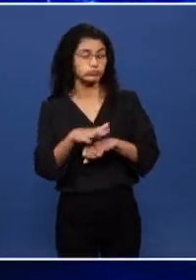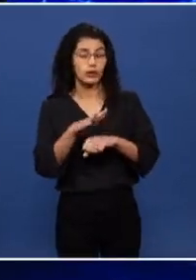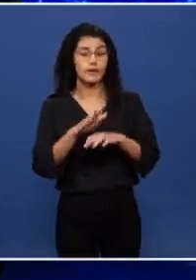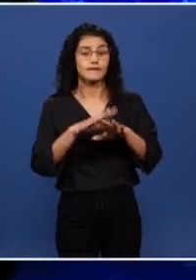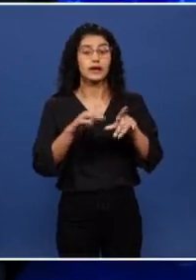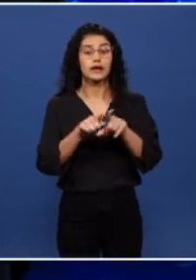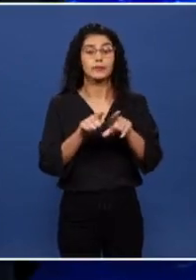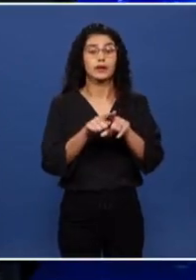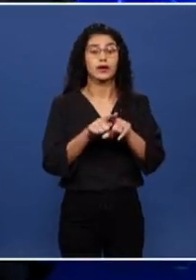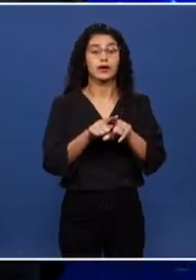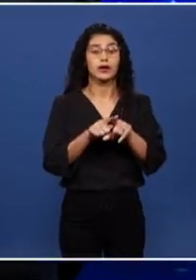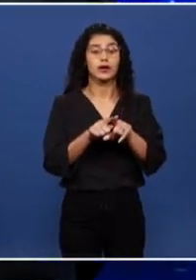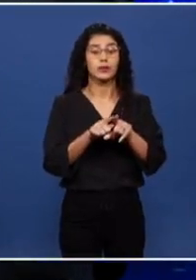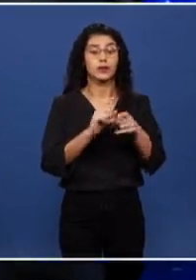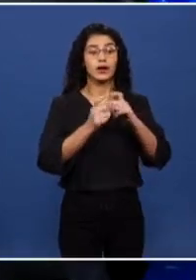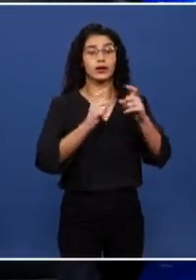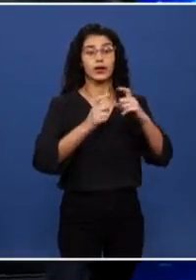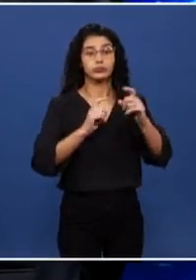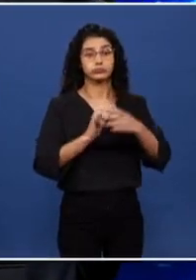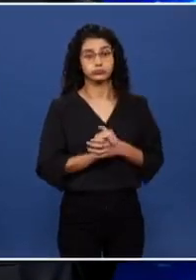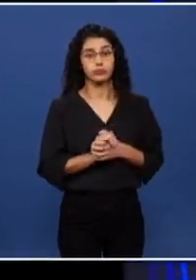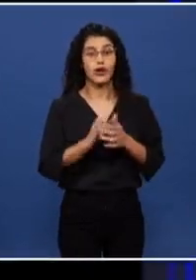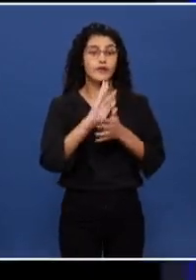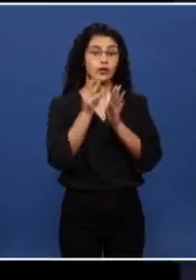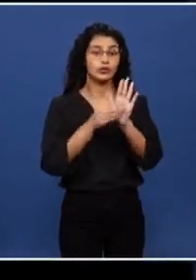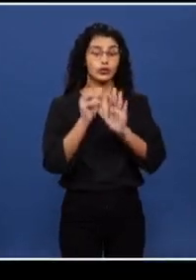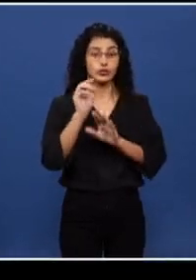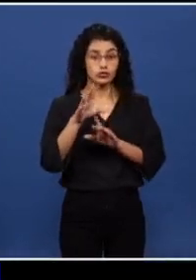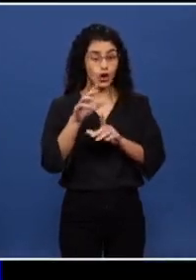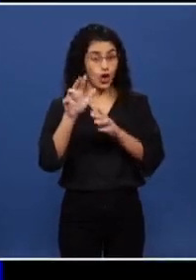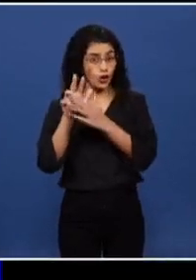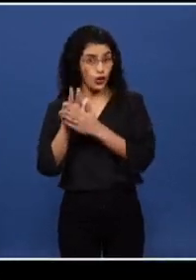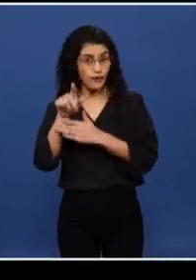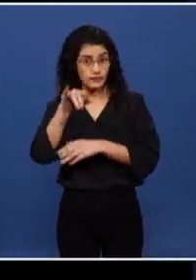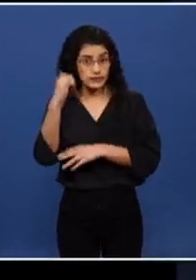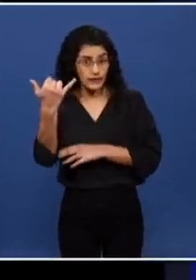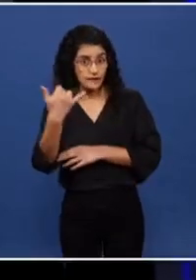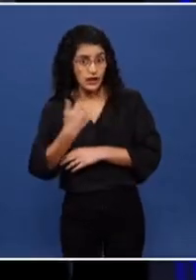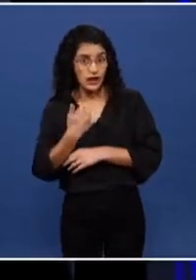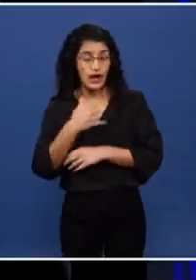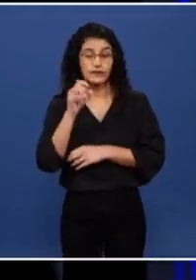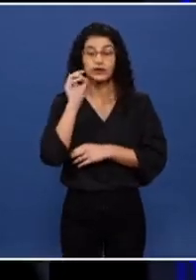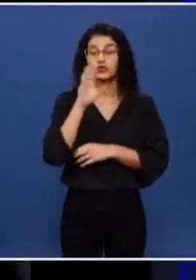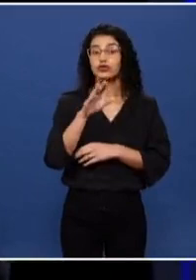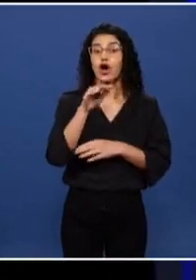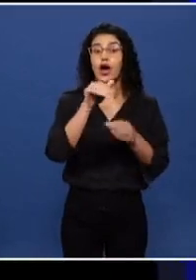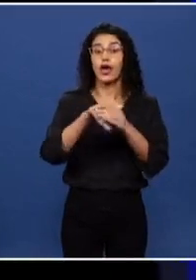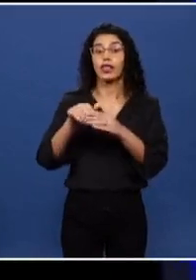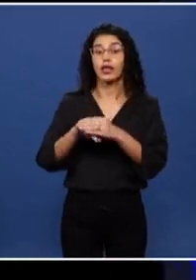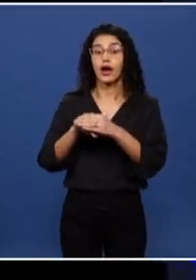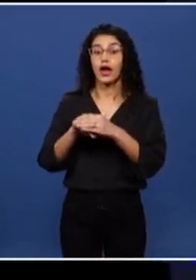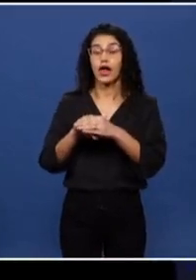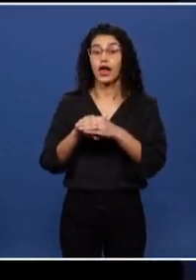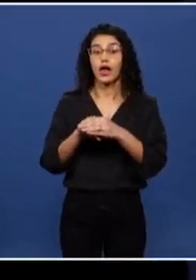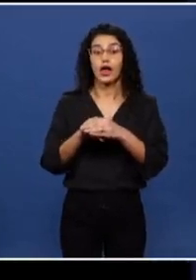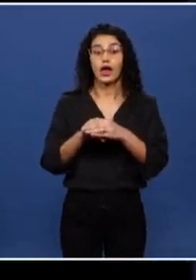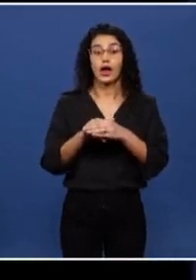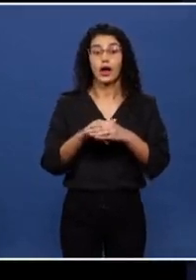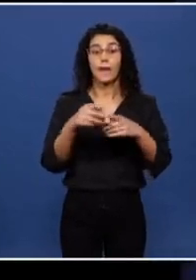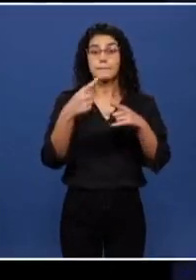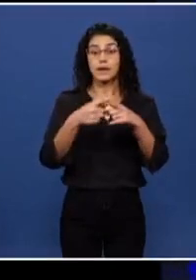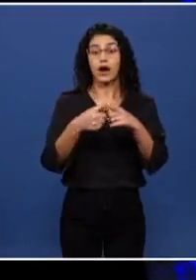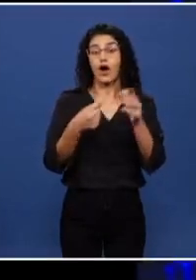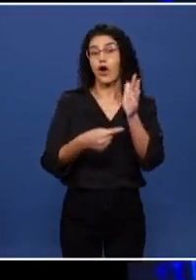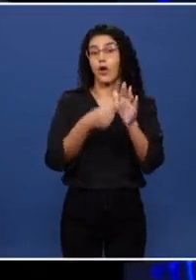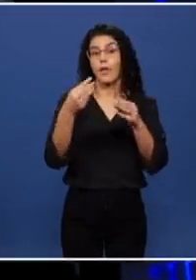passa por uma sabatina no Senado Federal. Faltou só o senhor Lula. O senhor dizer que o senhor só é candidato à República por causa de um